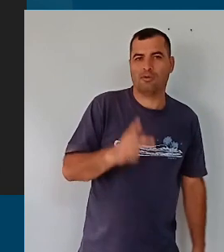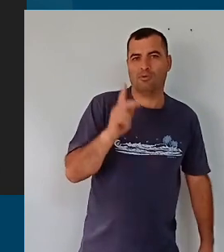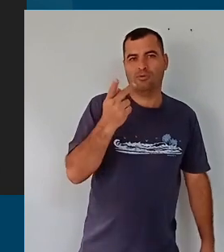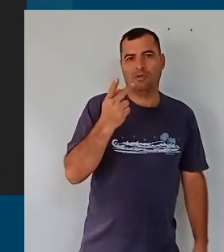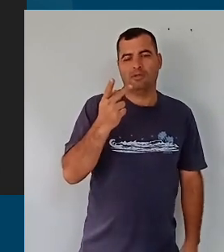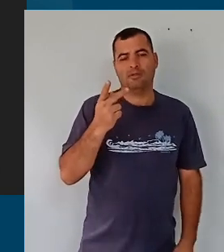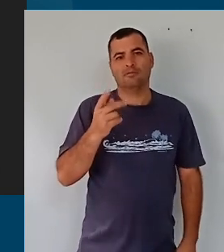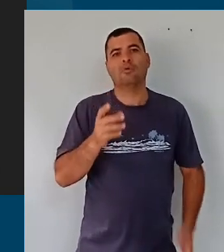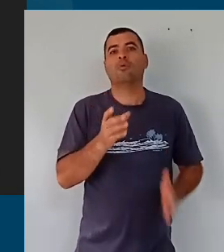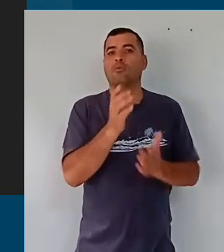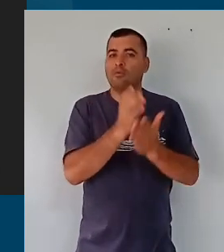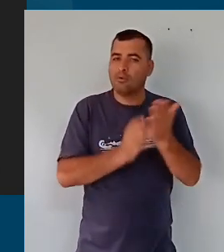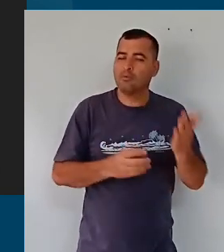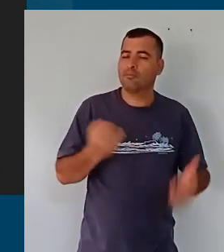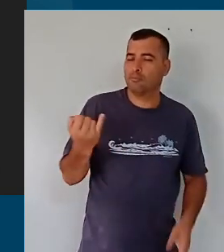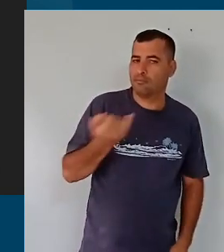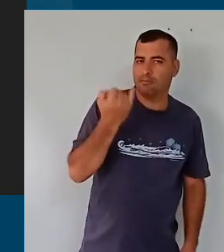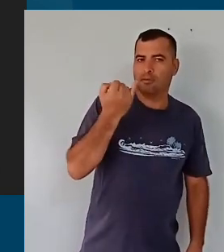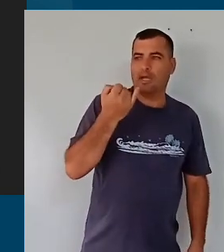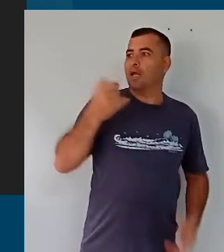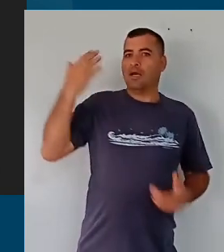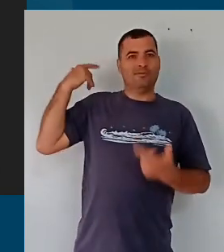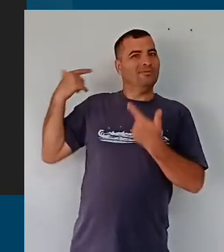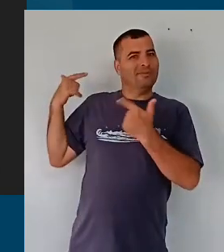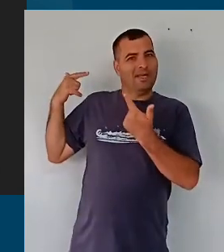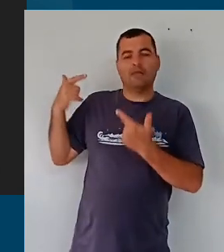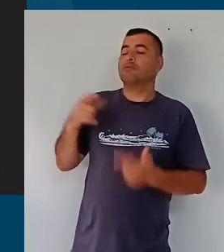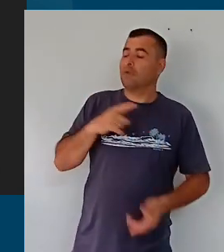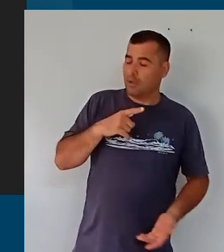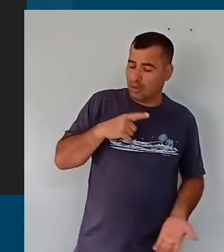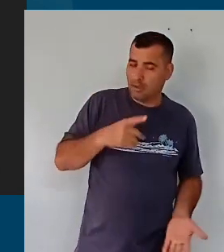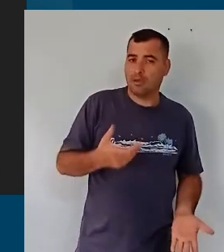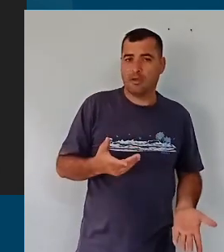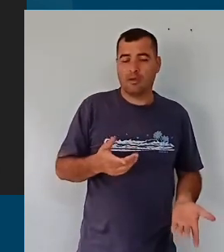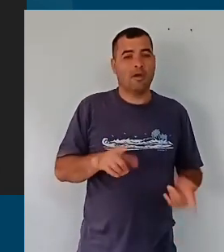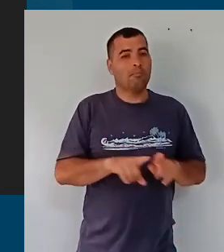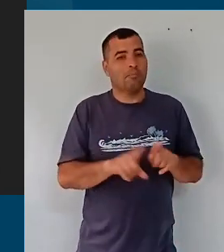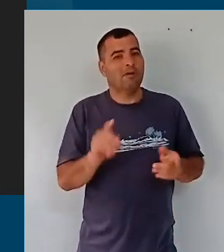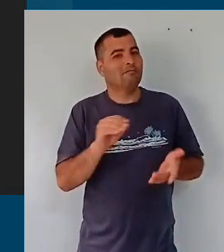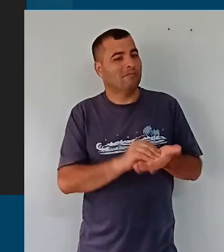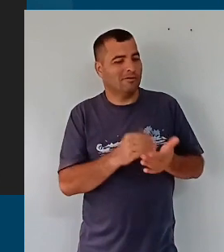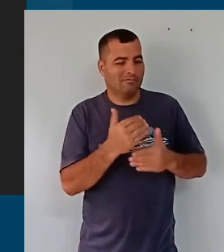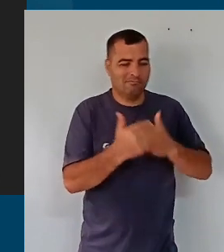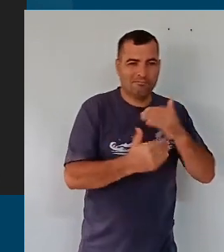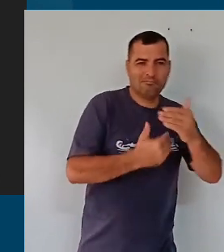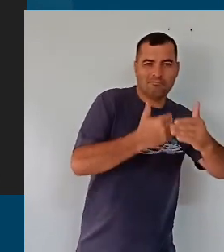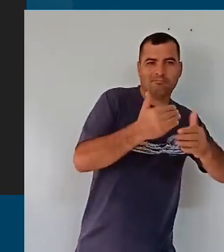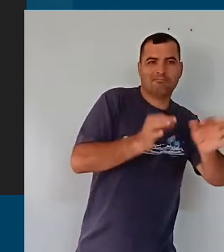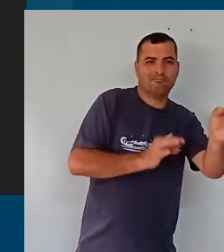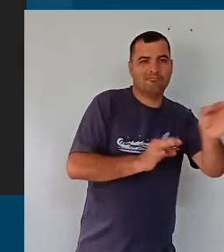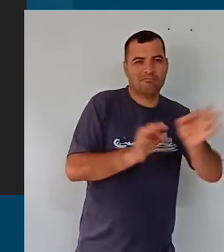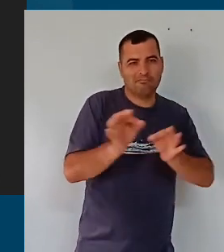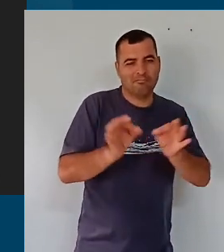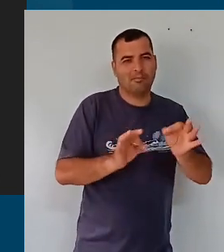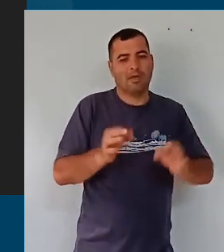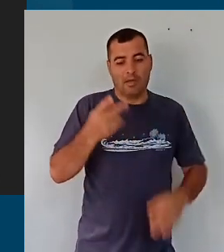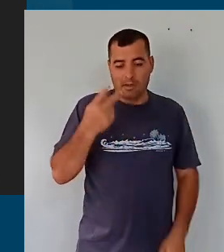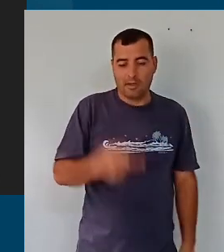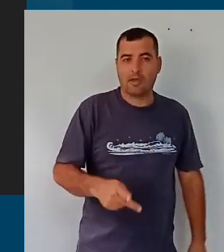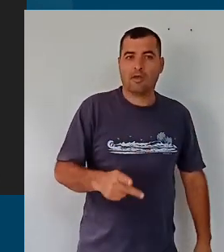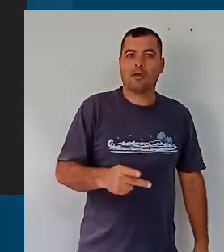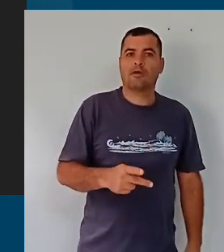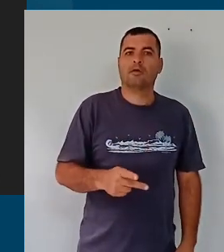e não é que não tinha, não é que não existia, pelo contrário, o que mais tem de precioso nessa rede